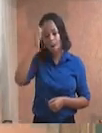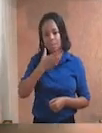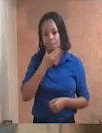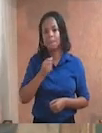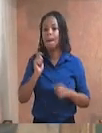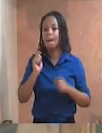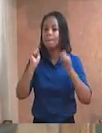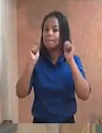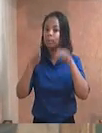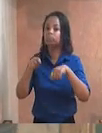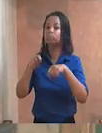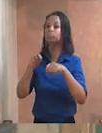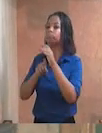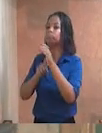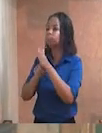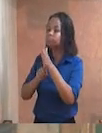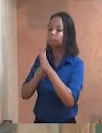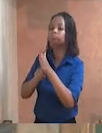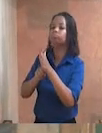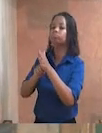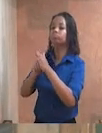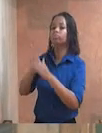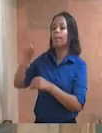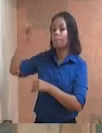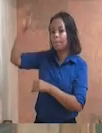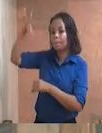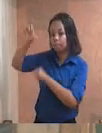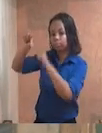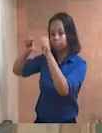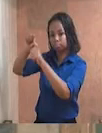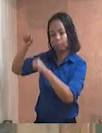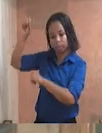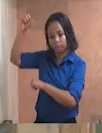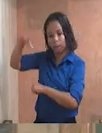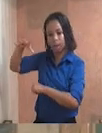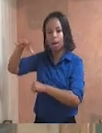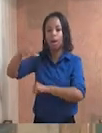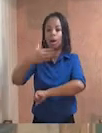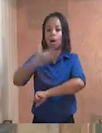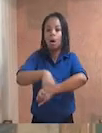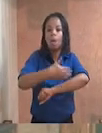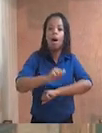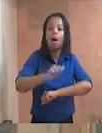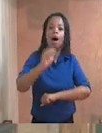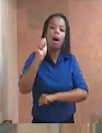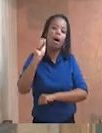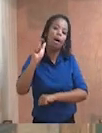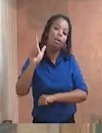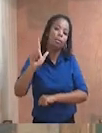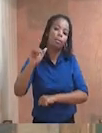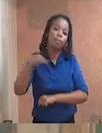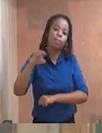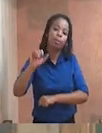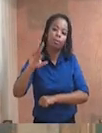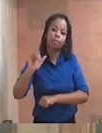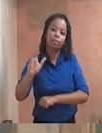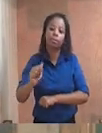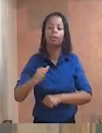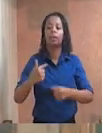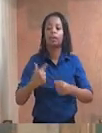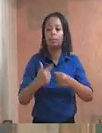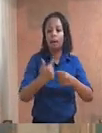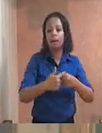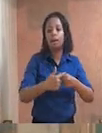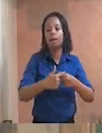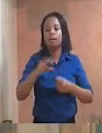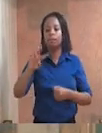revisão da iluminação pública, com troca das lâmpadas queimadas, ao longo da rua Paraná-Piacaba, localizada na Vila Rosário, segundo distrito